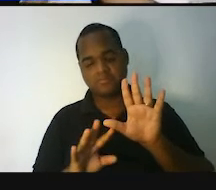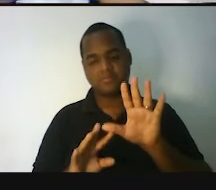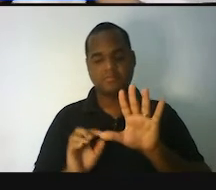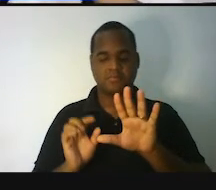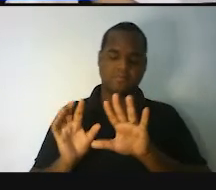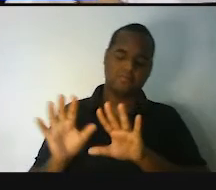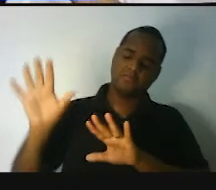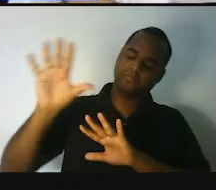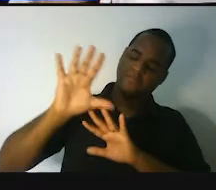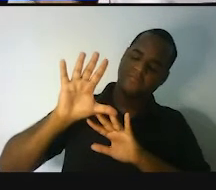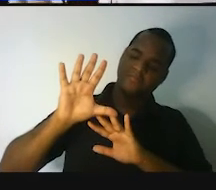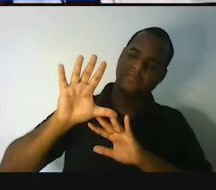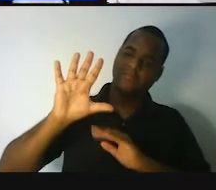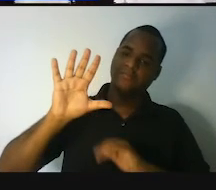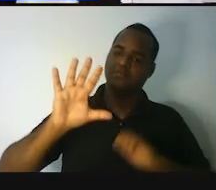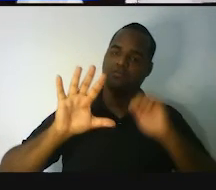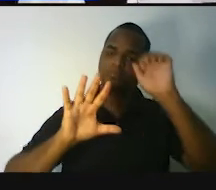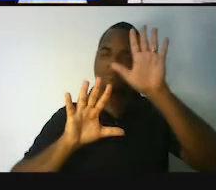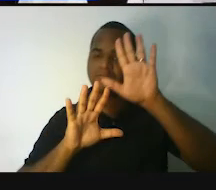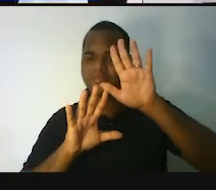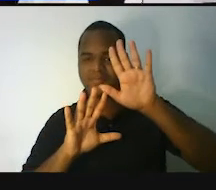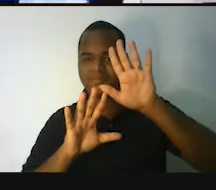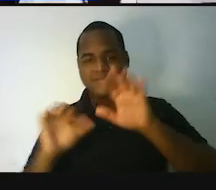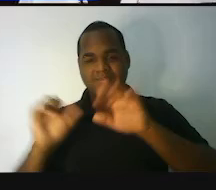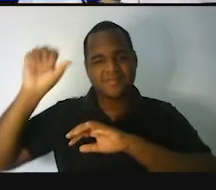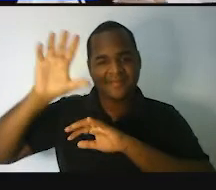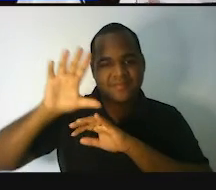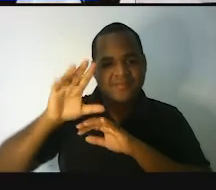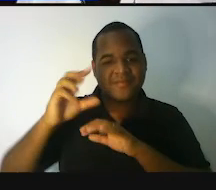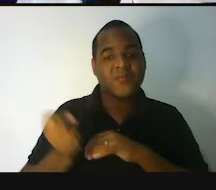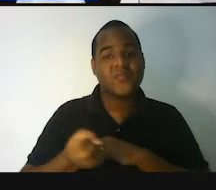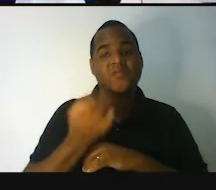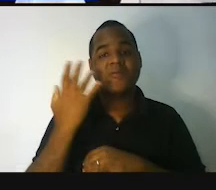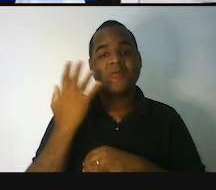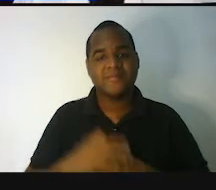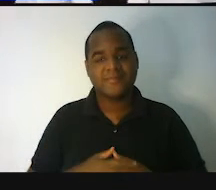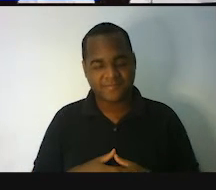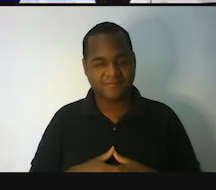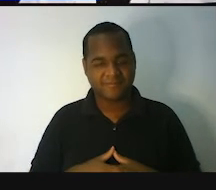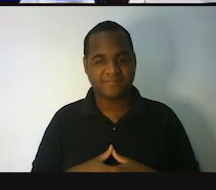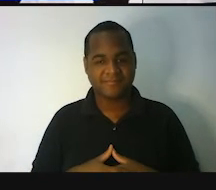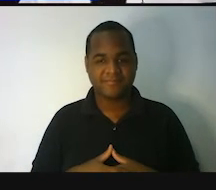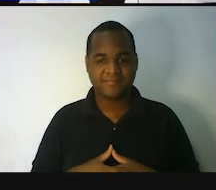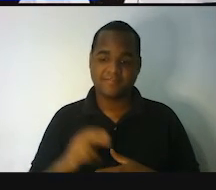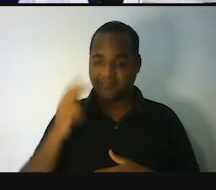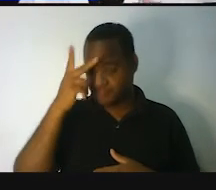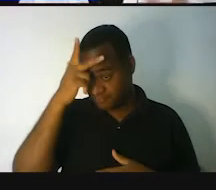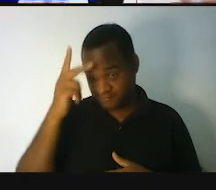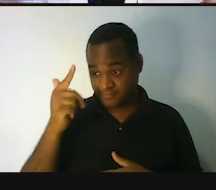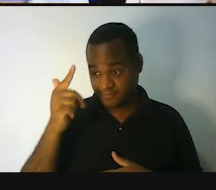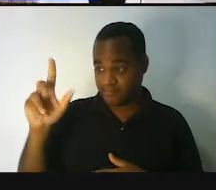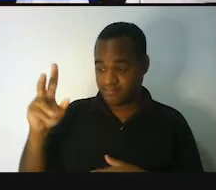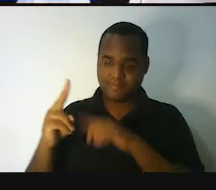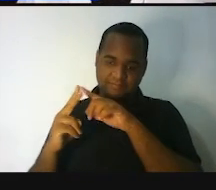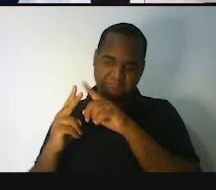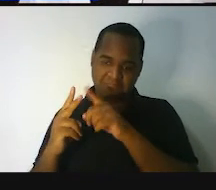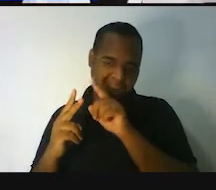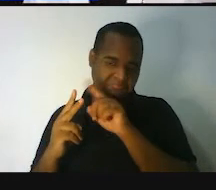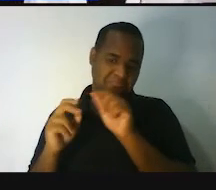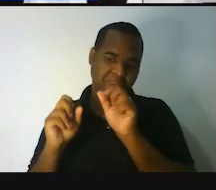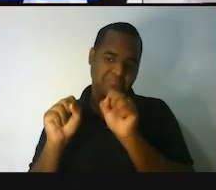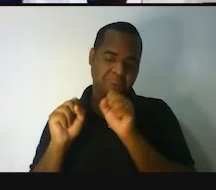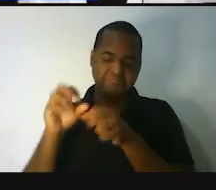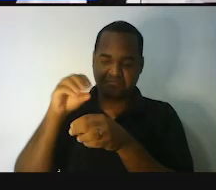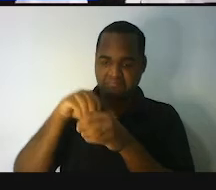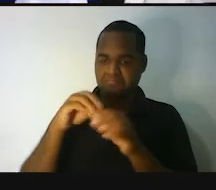quantos palmos seus deu no final. Aí, o é que você faz? Você pede para uma ou duas outras pessoas